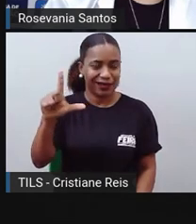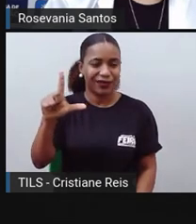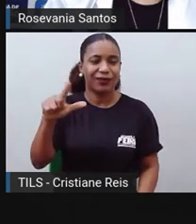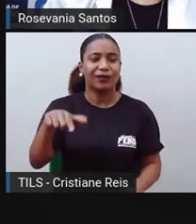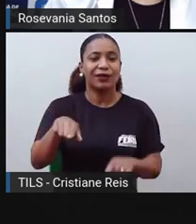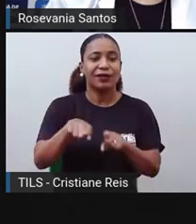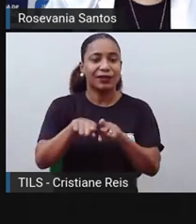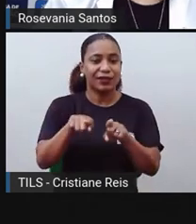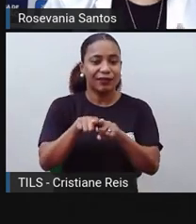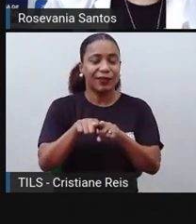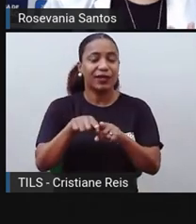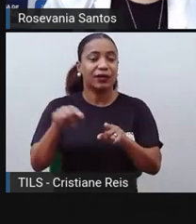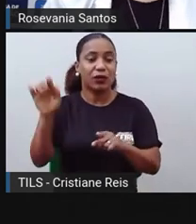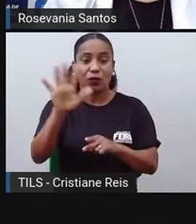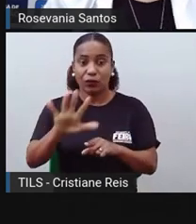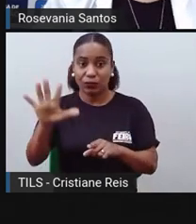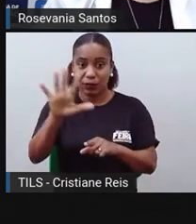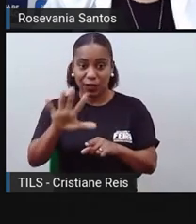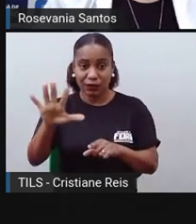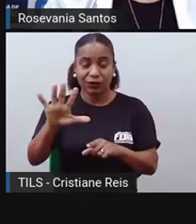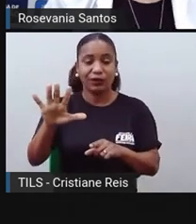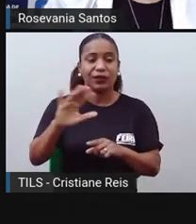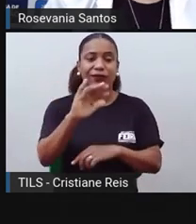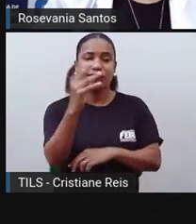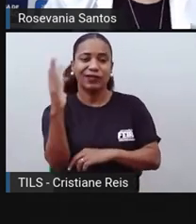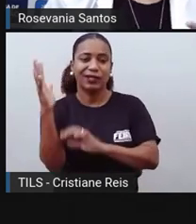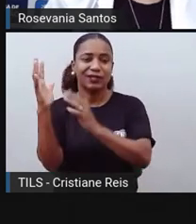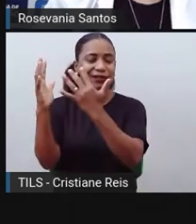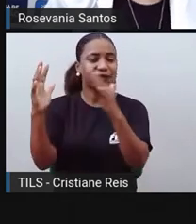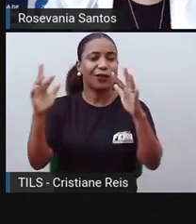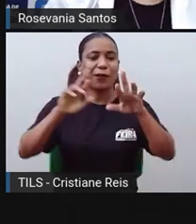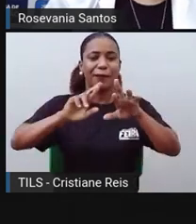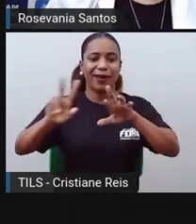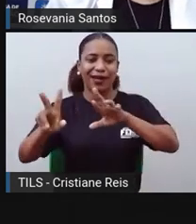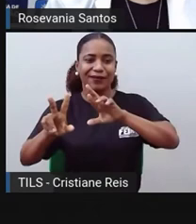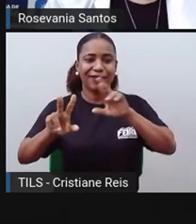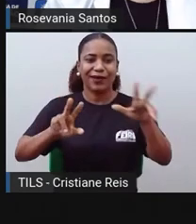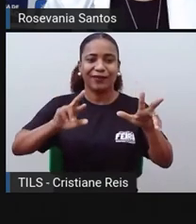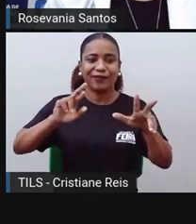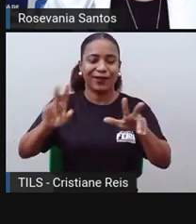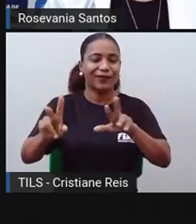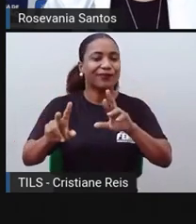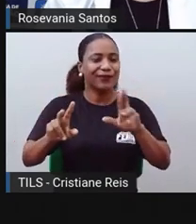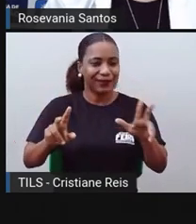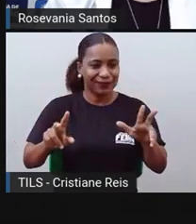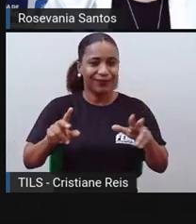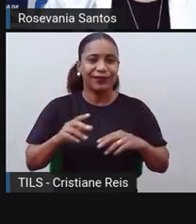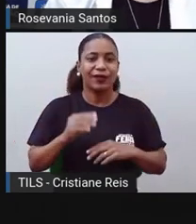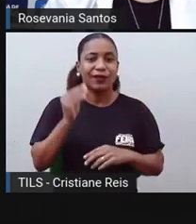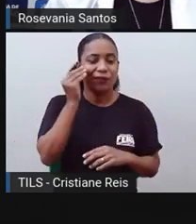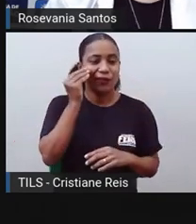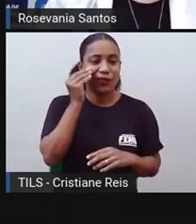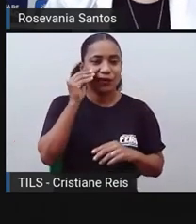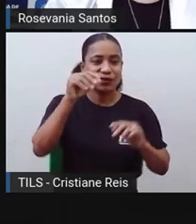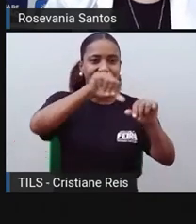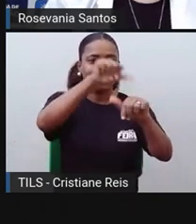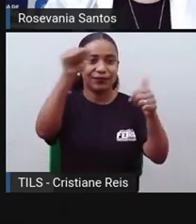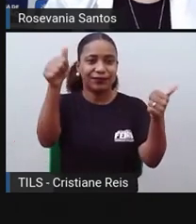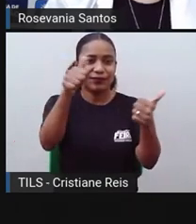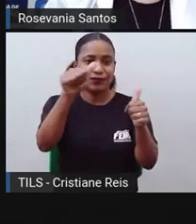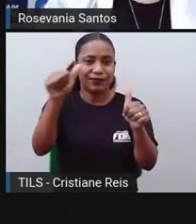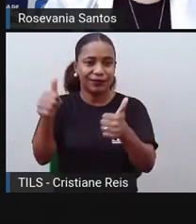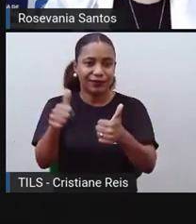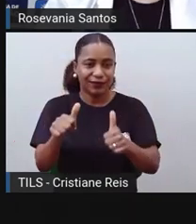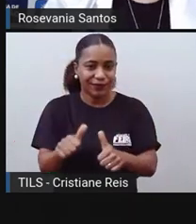mas precisamente aqui nesse espaço. Então você vai perceber que essa área aqui, a gente tem uma predominância mesmo da